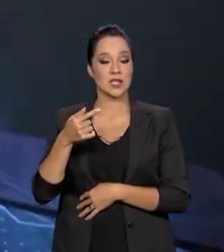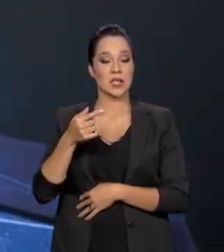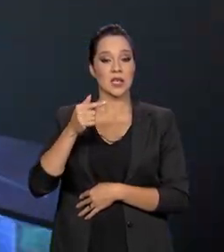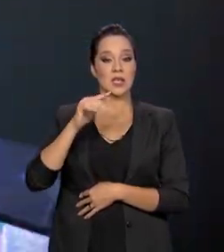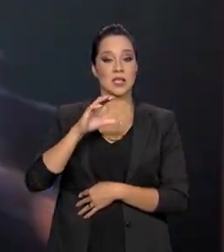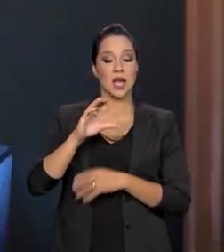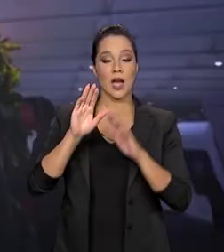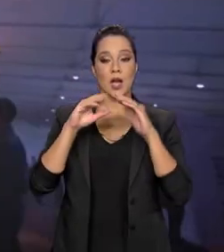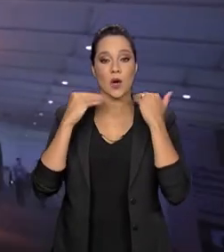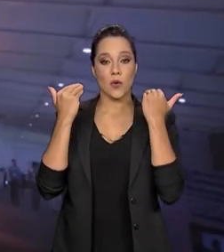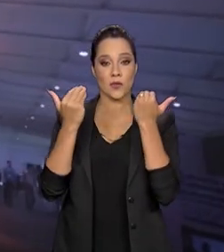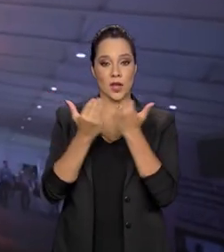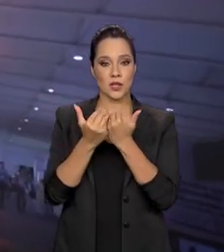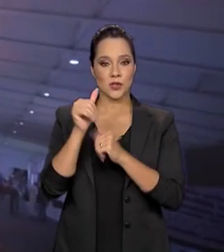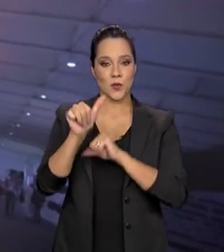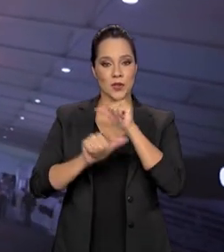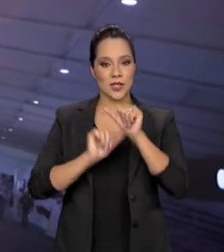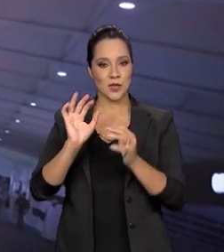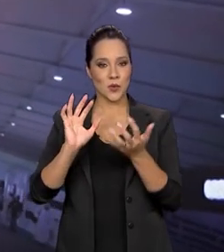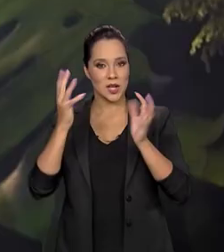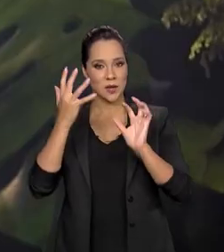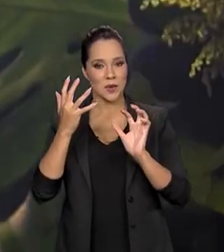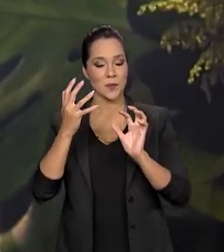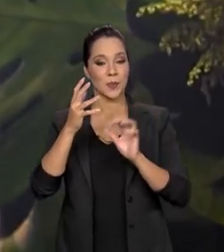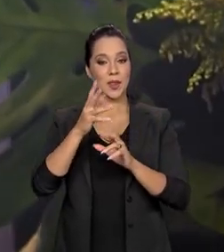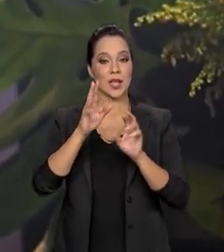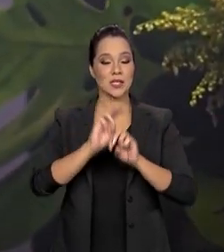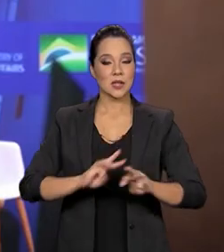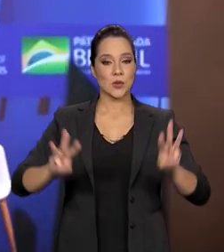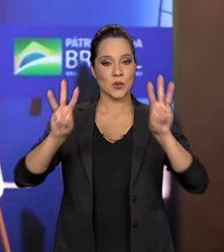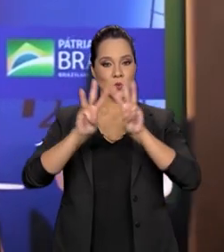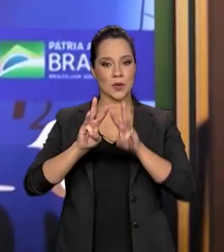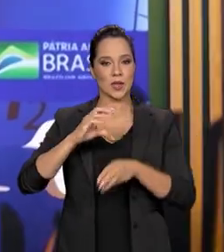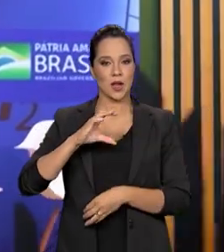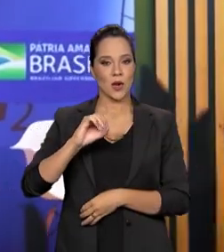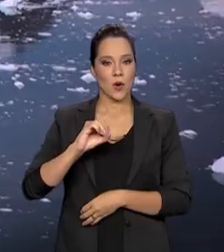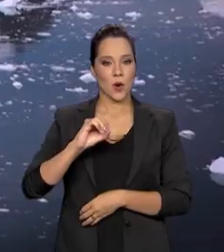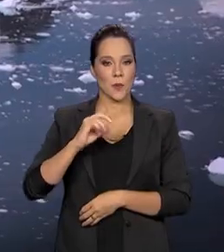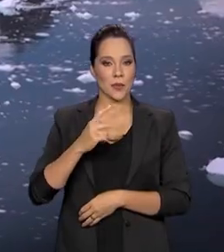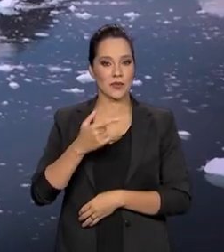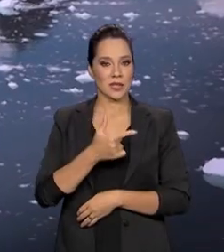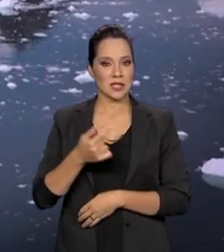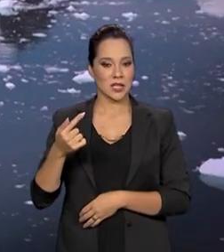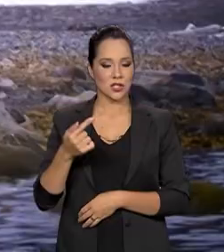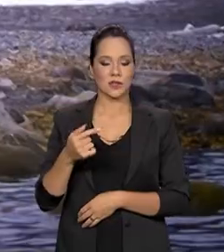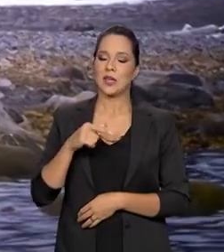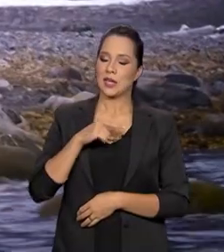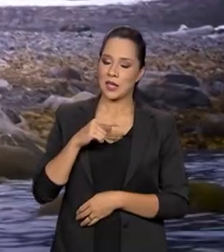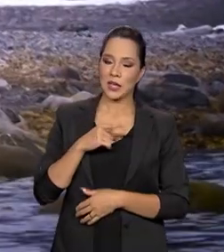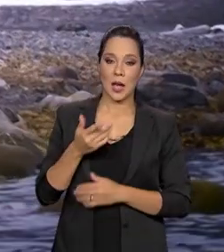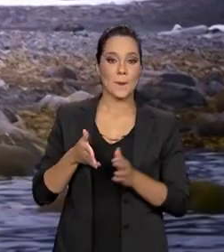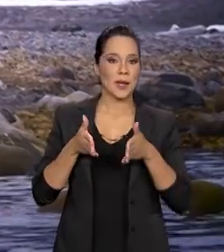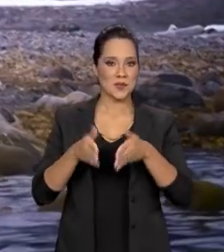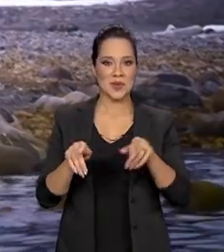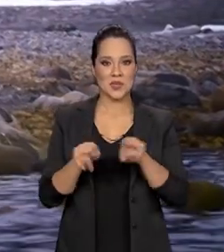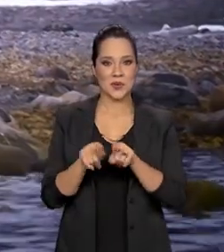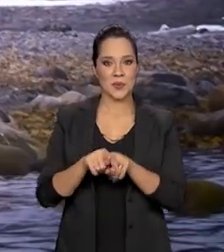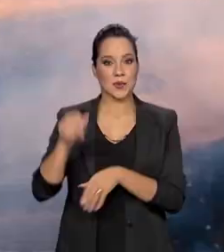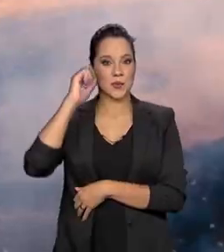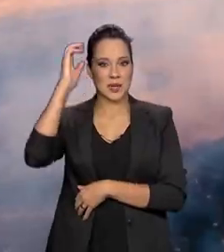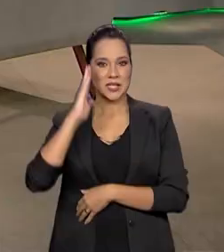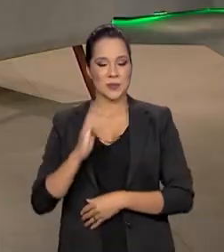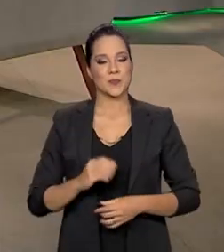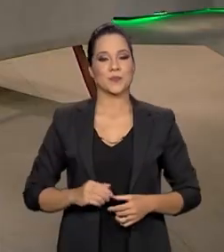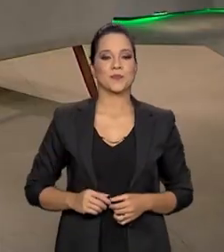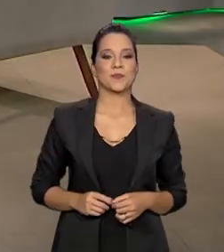da Conferência sobre Mudanças Climáticas das Nações Unidas, a COP27, que conta com a participação do Brasil.